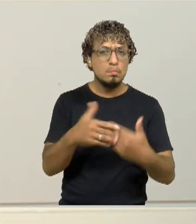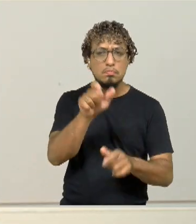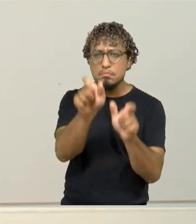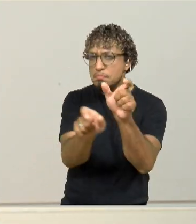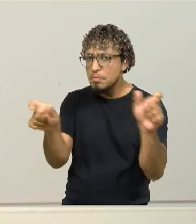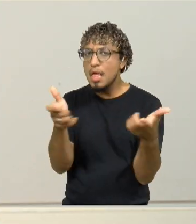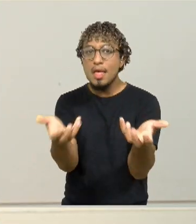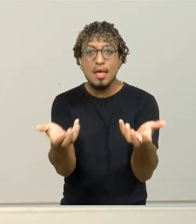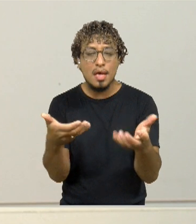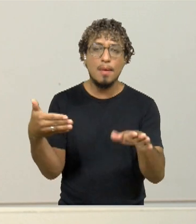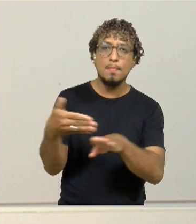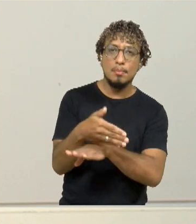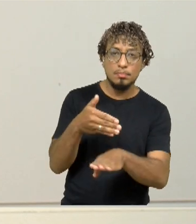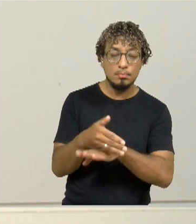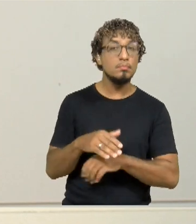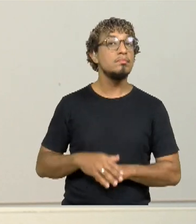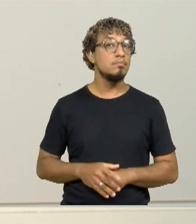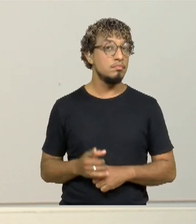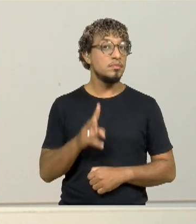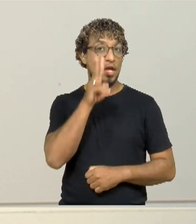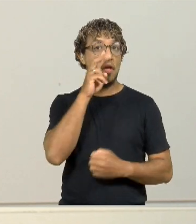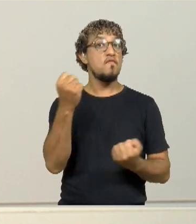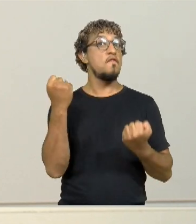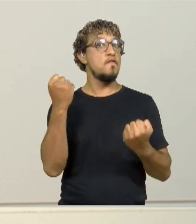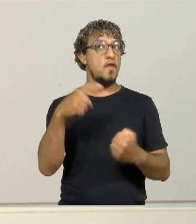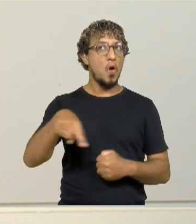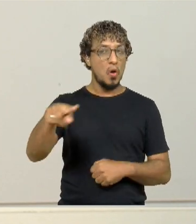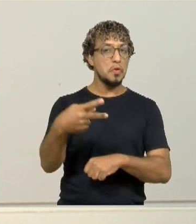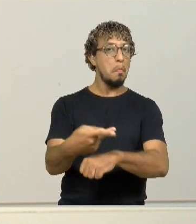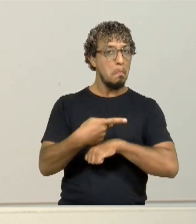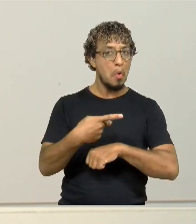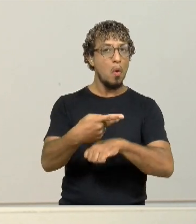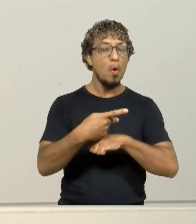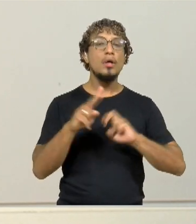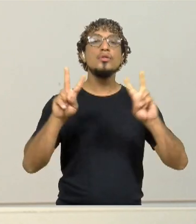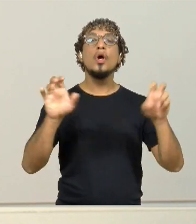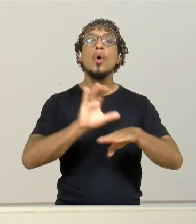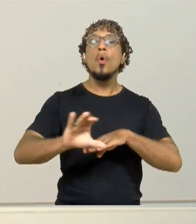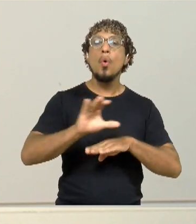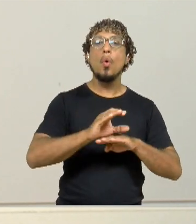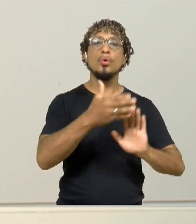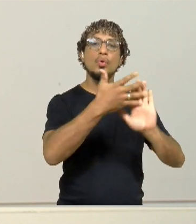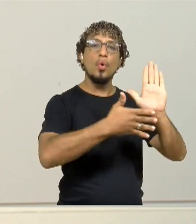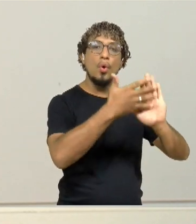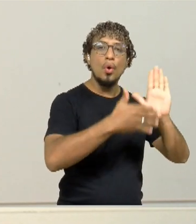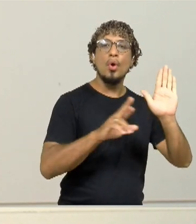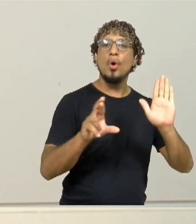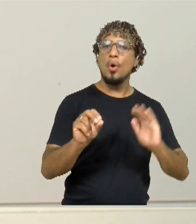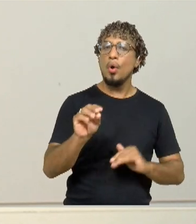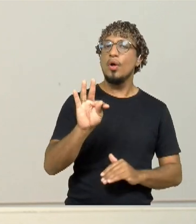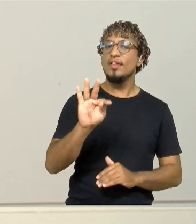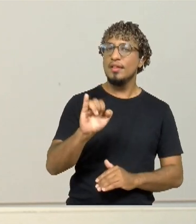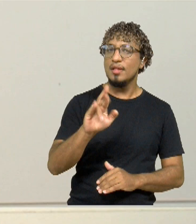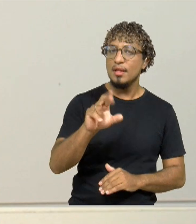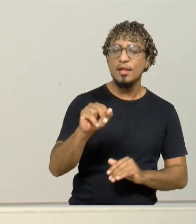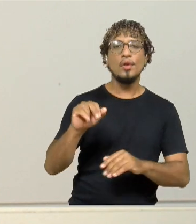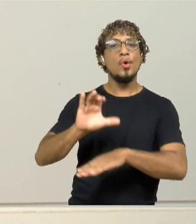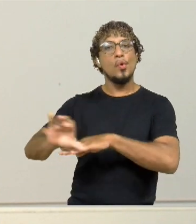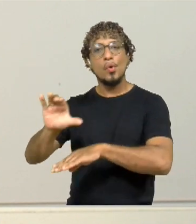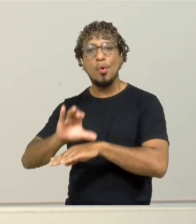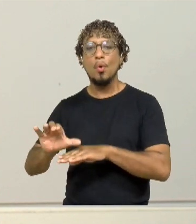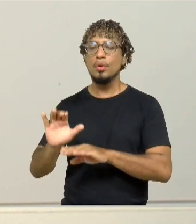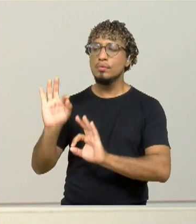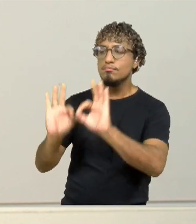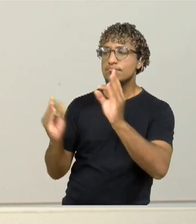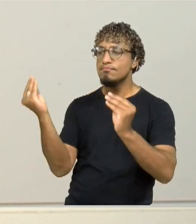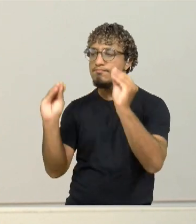pode participar, né? Essa é uma demanda muito forte também, né? Por cursos de roteiro, cursos de montagem. Então, a gente teve uma procura bem grande,